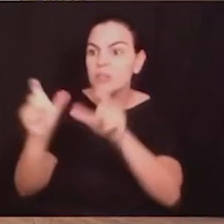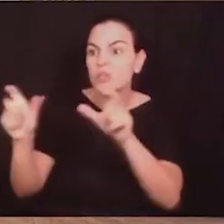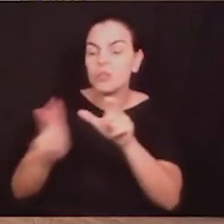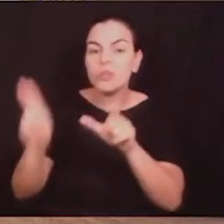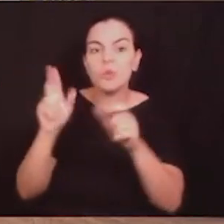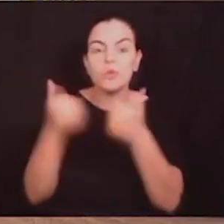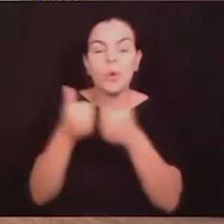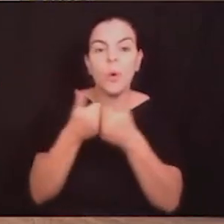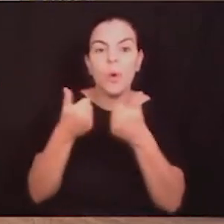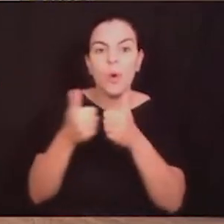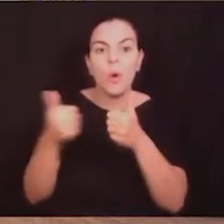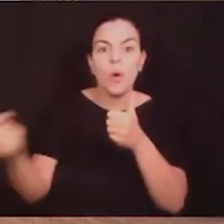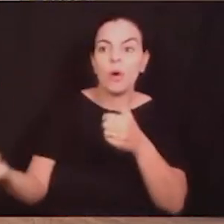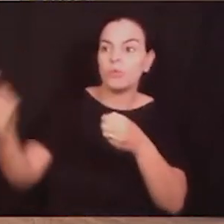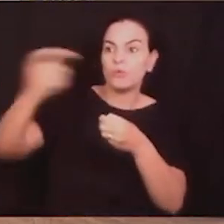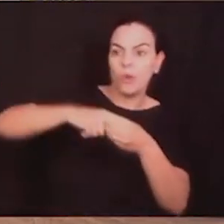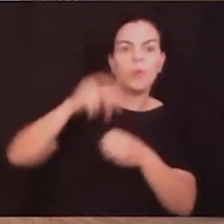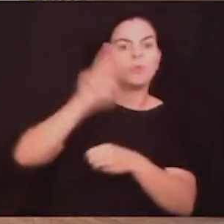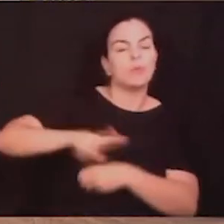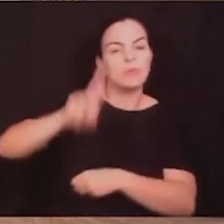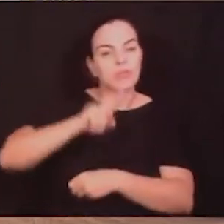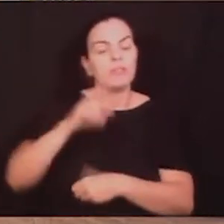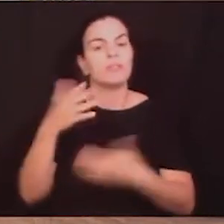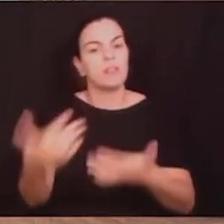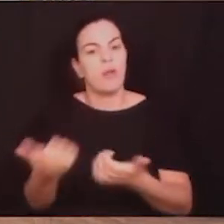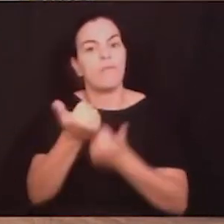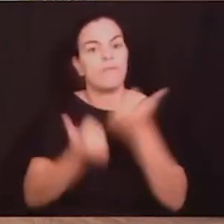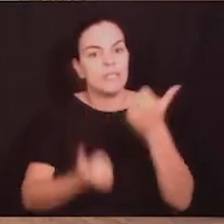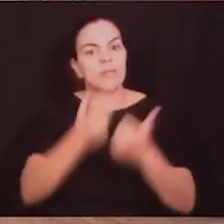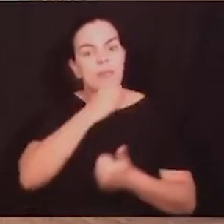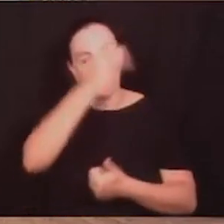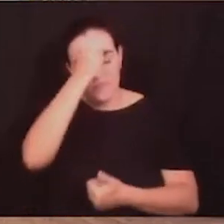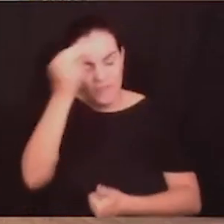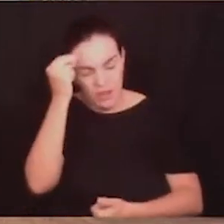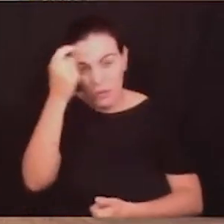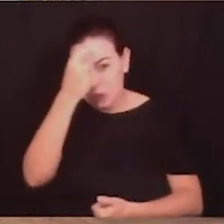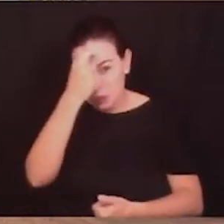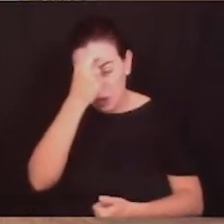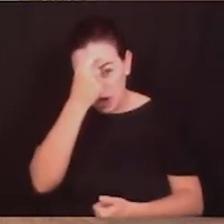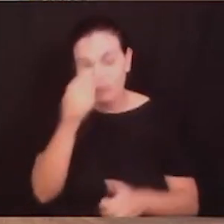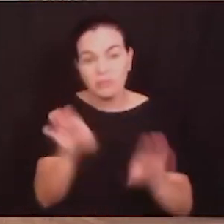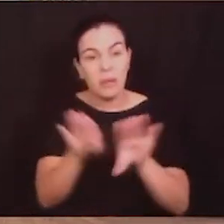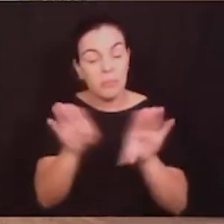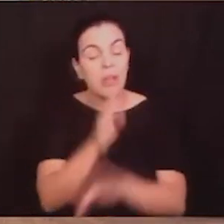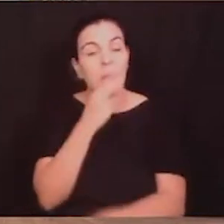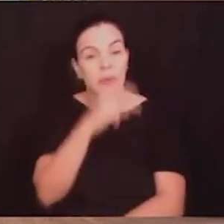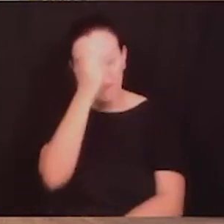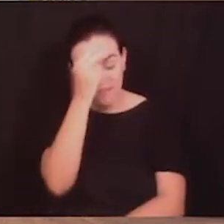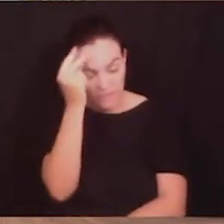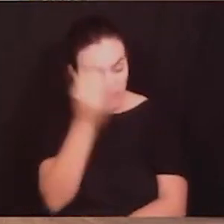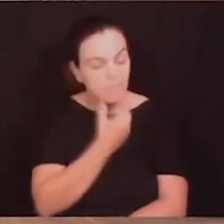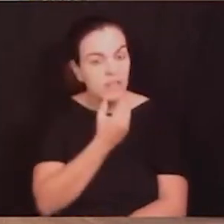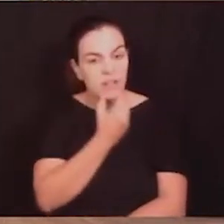do prefeito Rafael Greca, a gestão do nosso vice-prefeito Eduardo Pimentel, tem feito um esforço conjunto, e agora com o